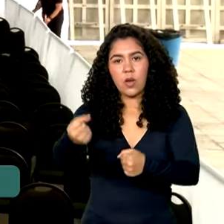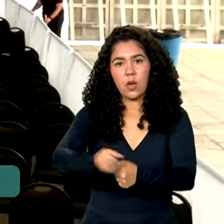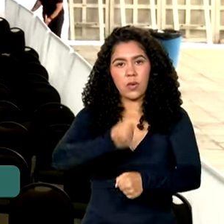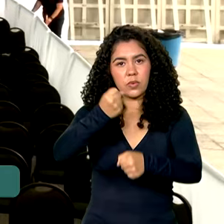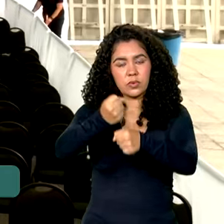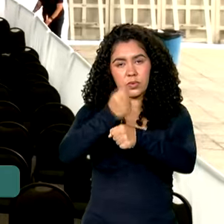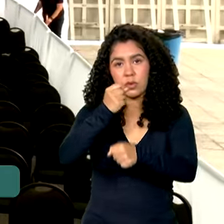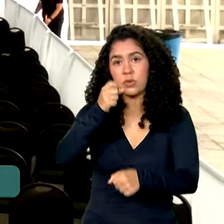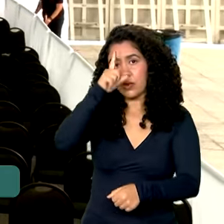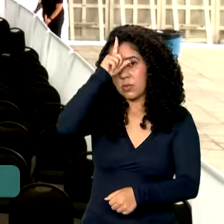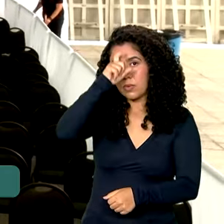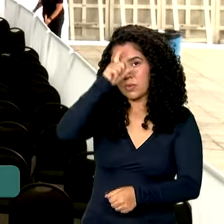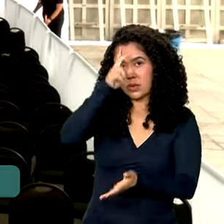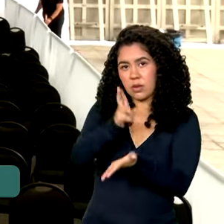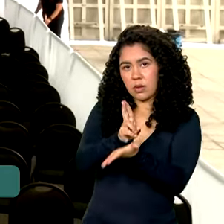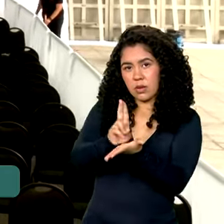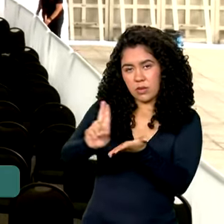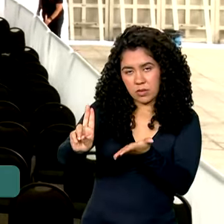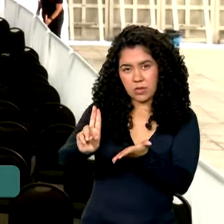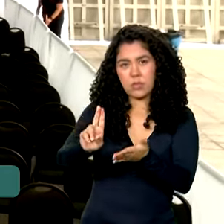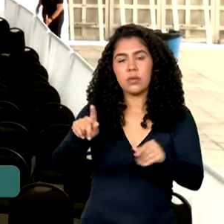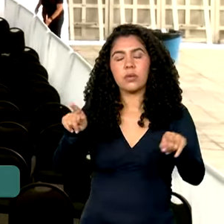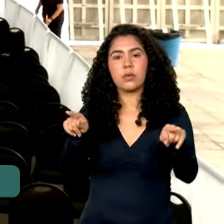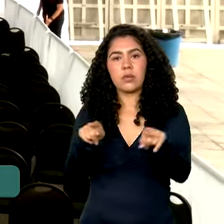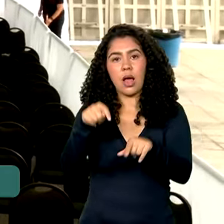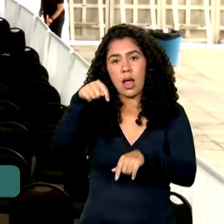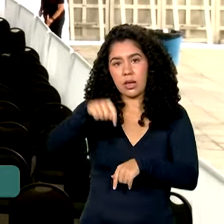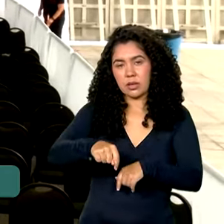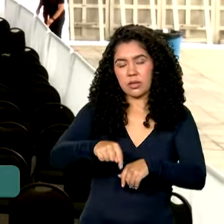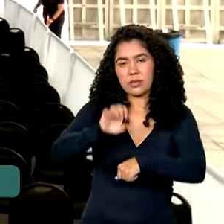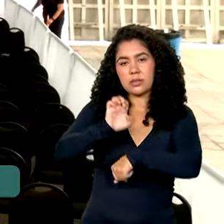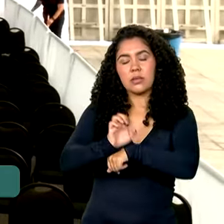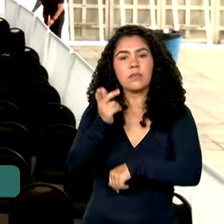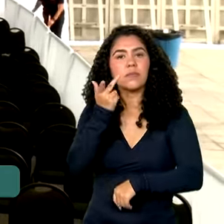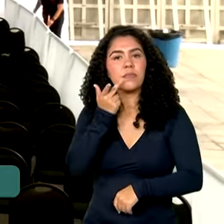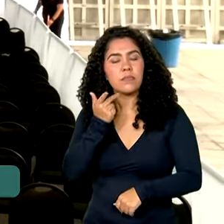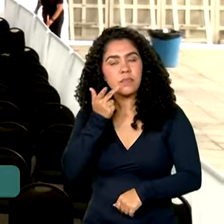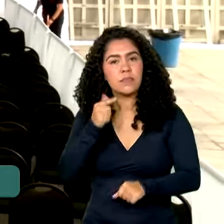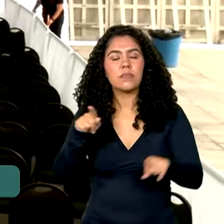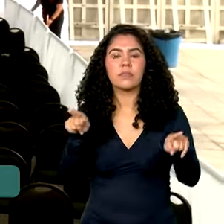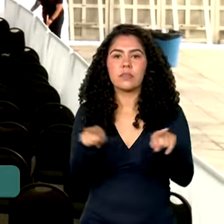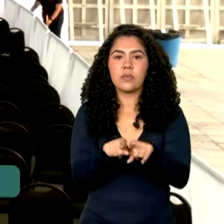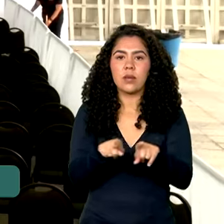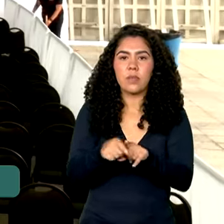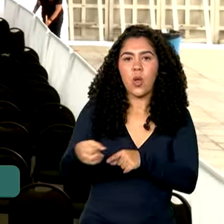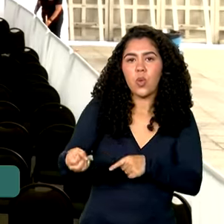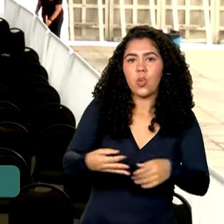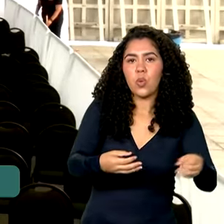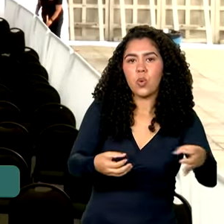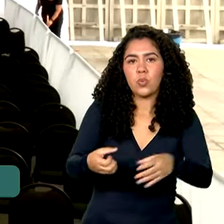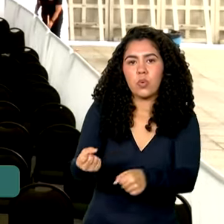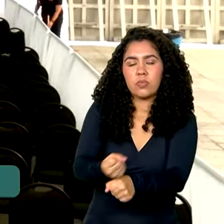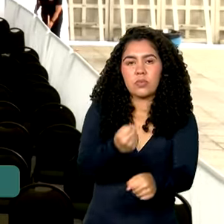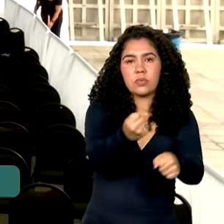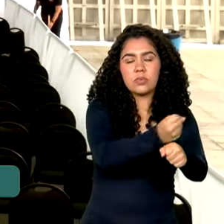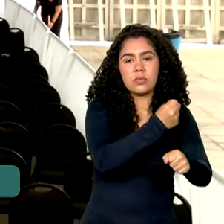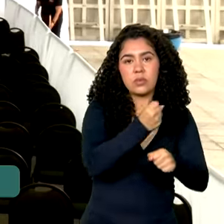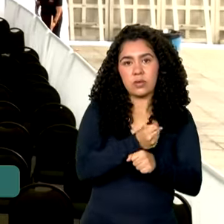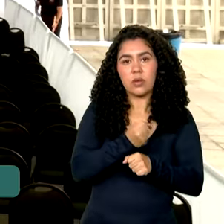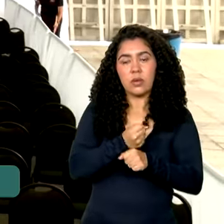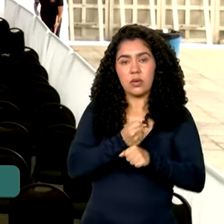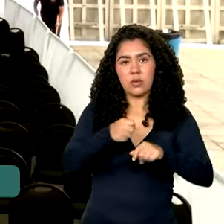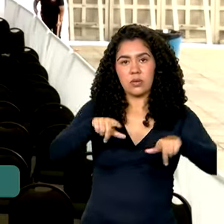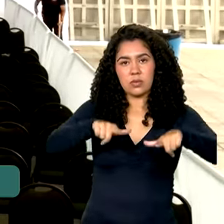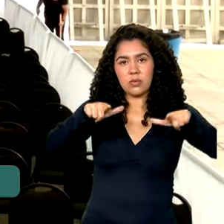do Hospital Universitário do Campus Iracema, aqui em Fortaleza, e das novas instalações da Maternidade Escola